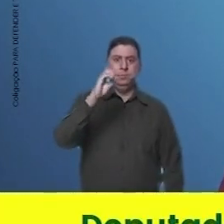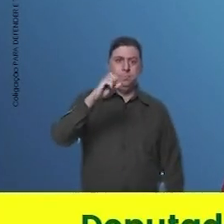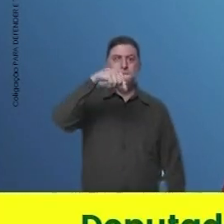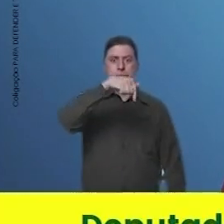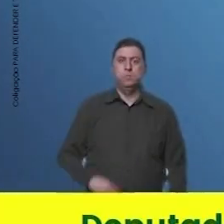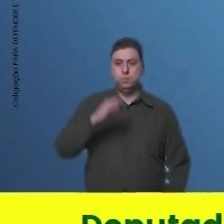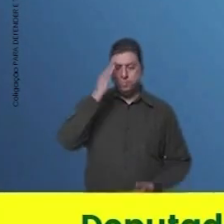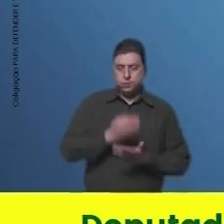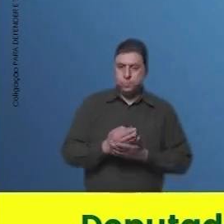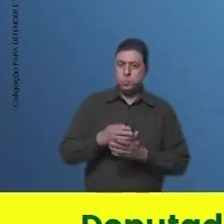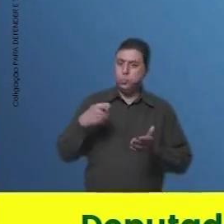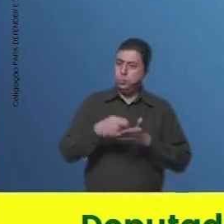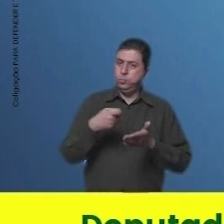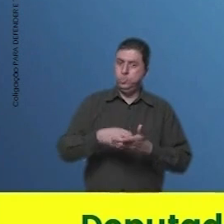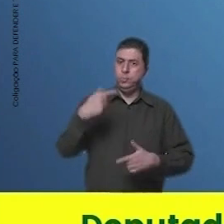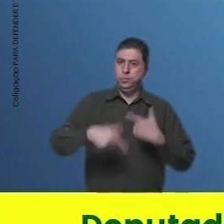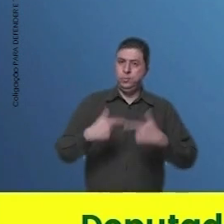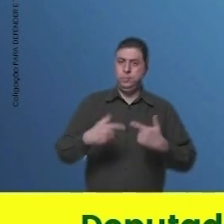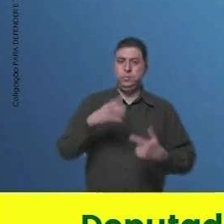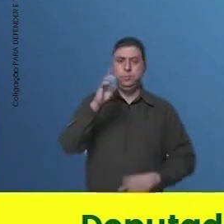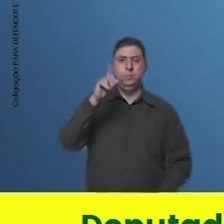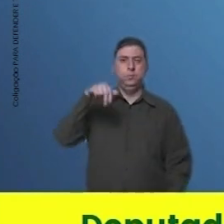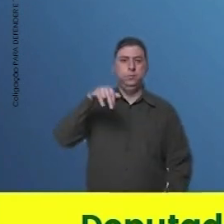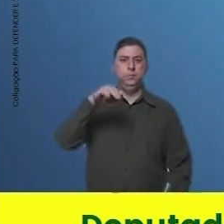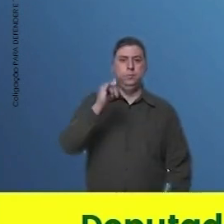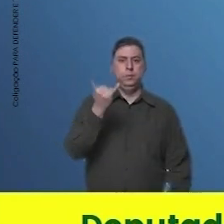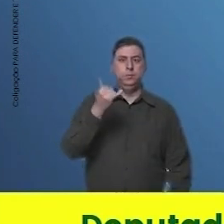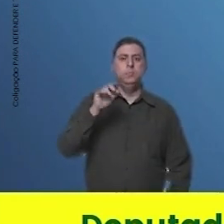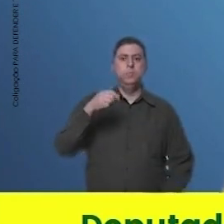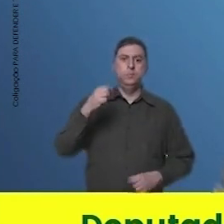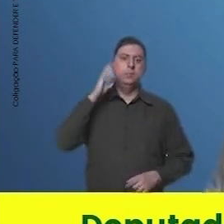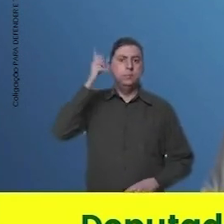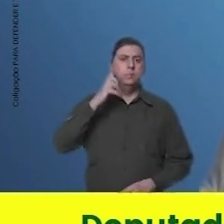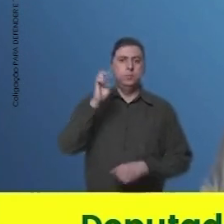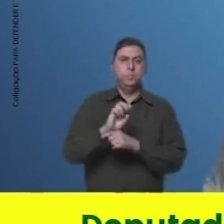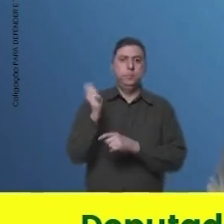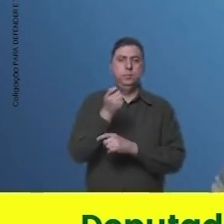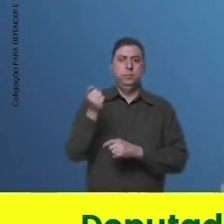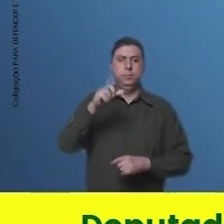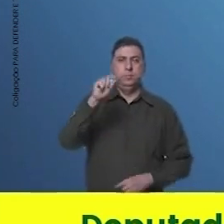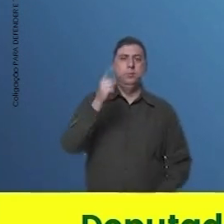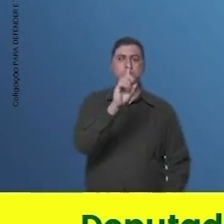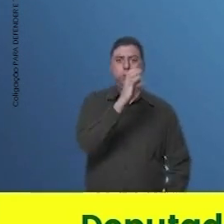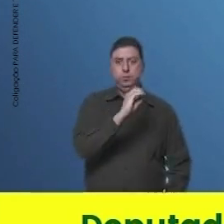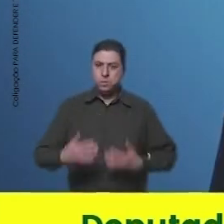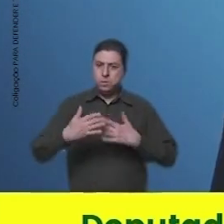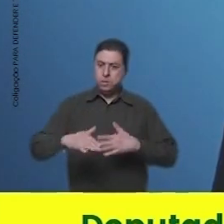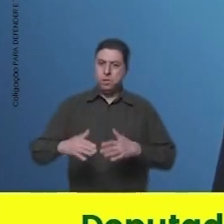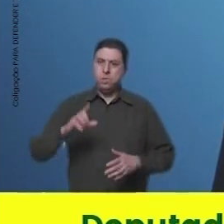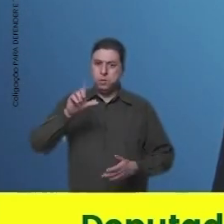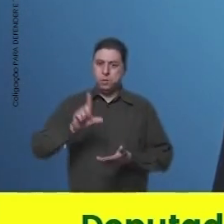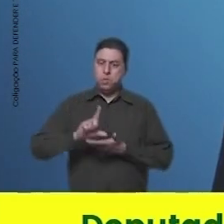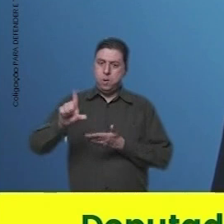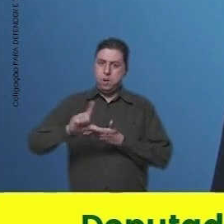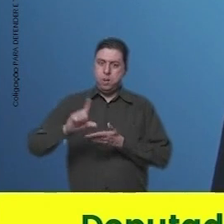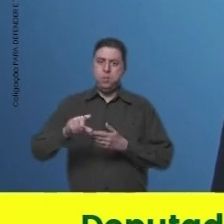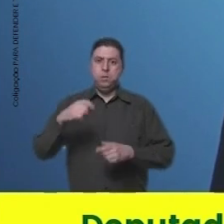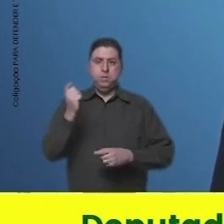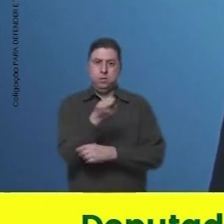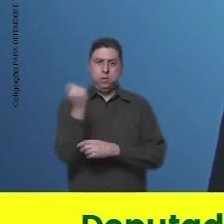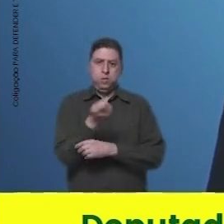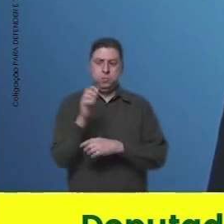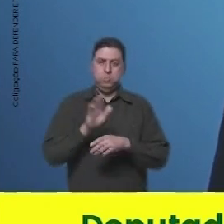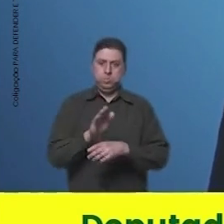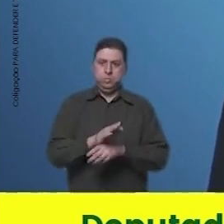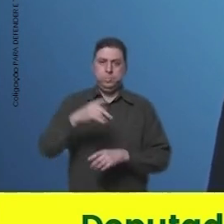10077. Fé, luta e trabalho. Dani Araújo, deputada estadual. 10, 180. Pelo litoral e pelo